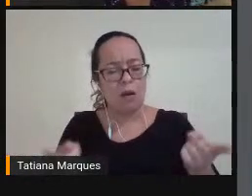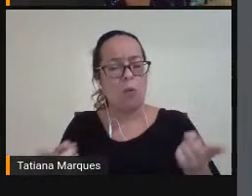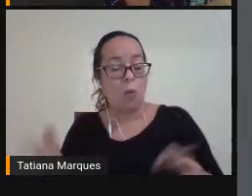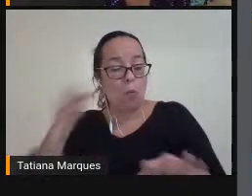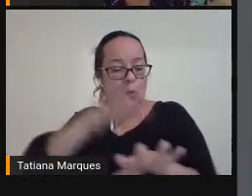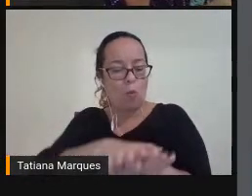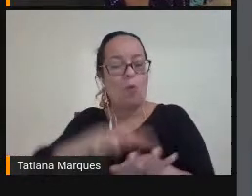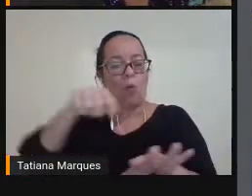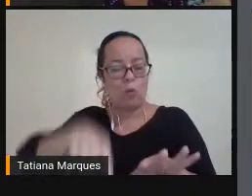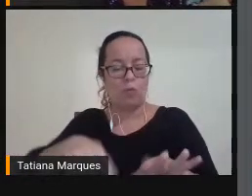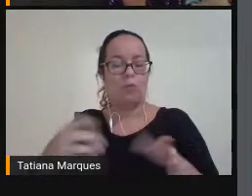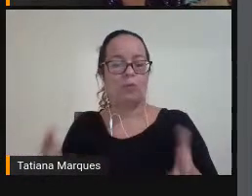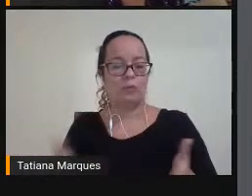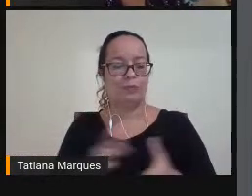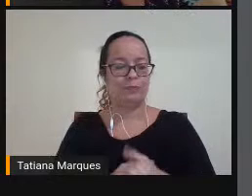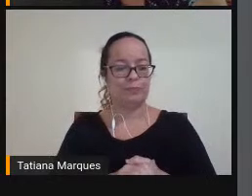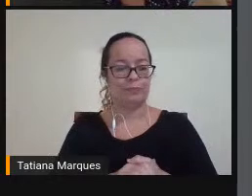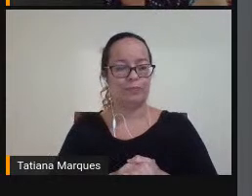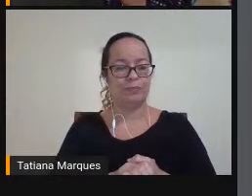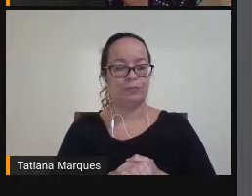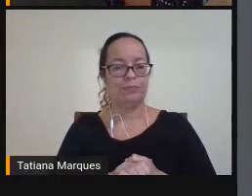Pode passar Por favor